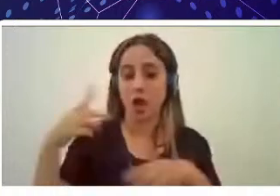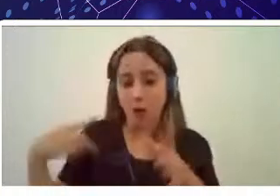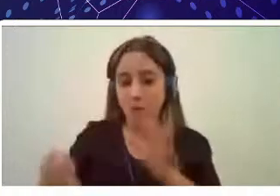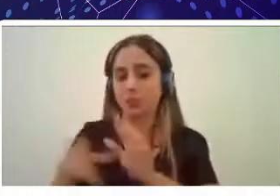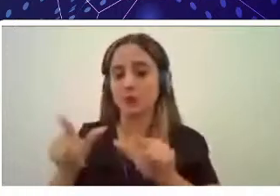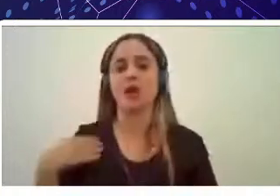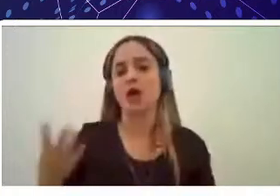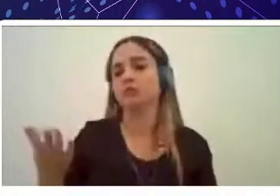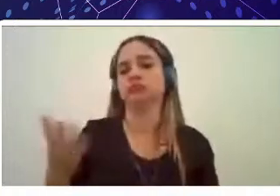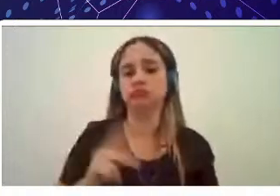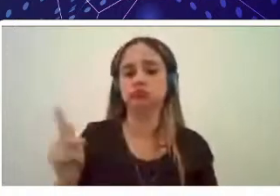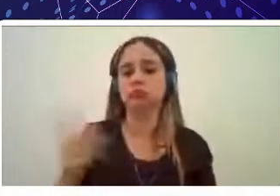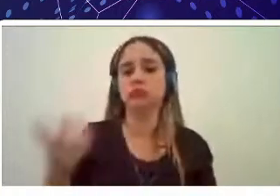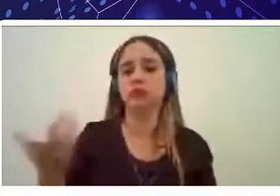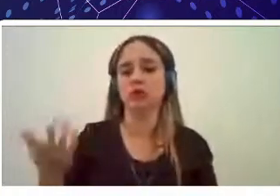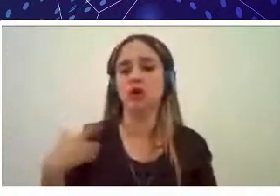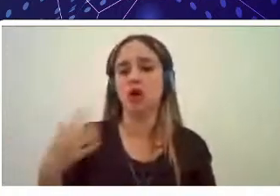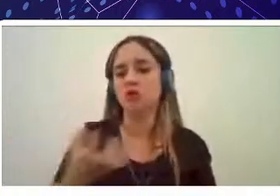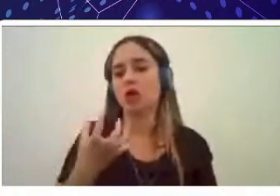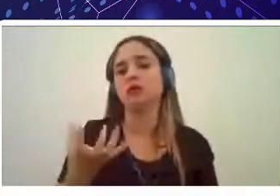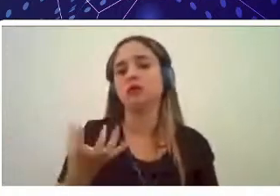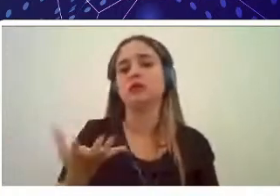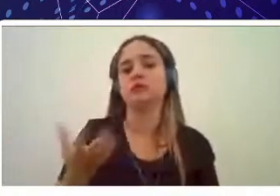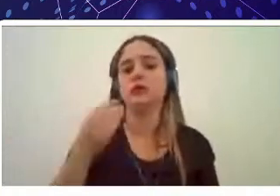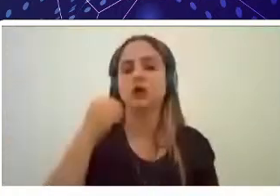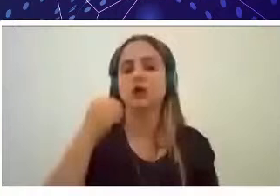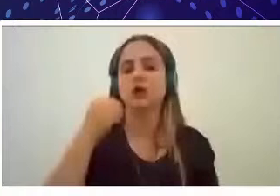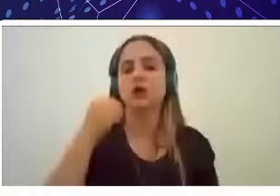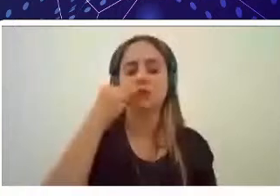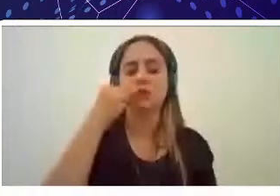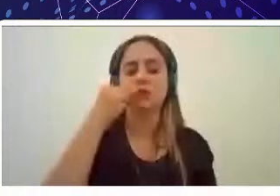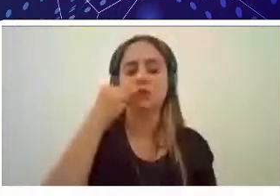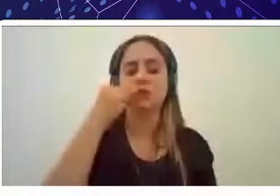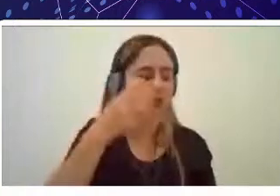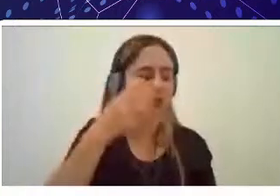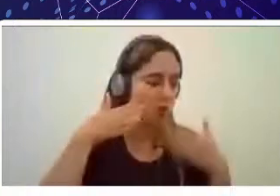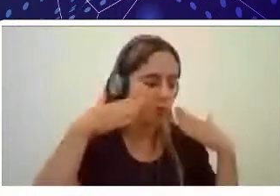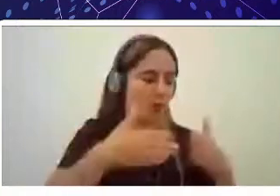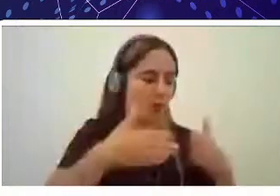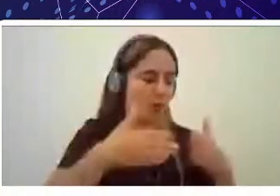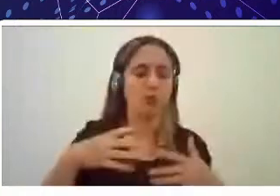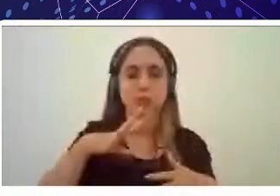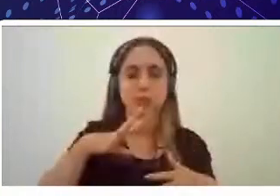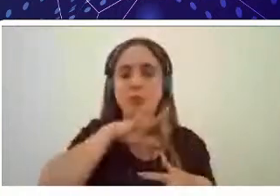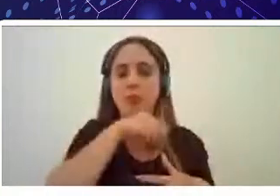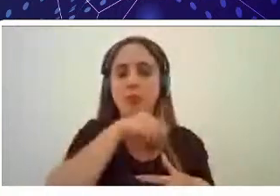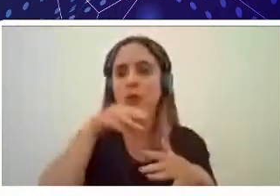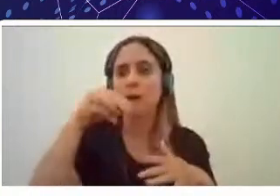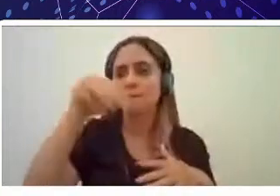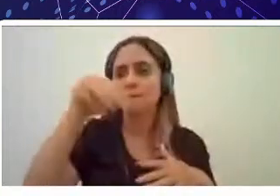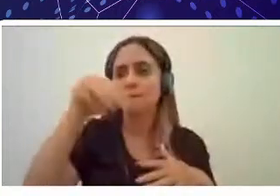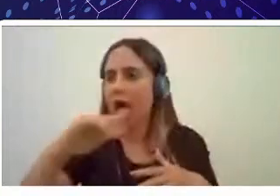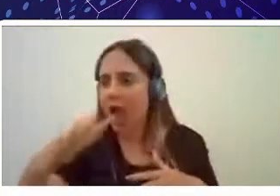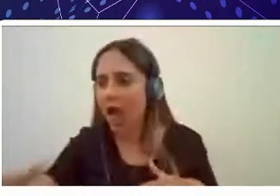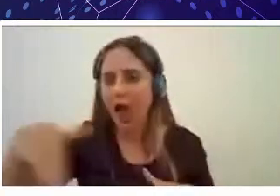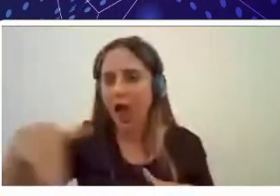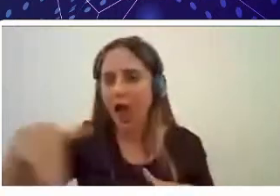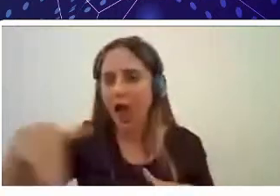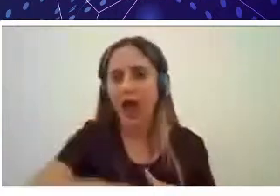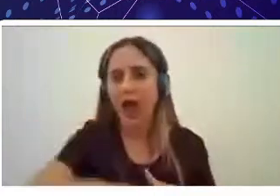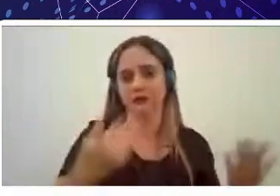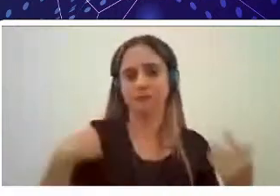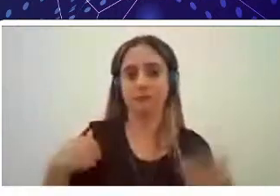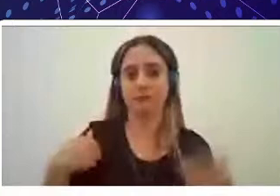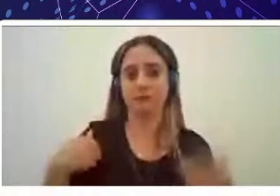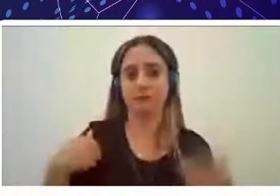experiência mais voltada para a parte marinha, para a parte oceanográfica. A gente tem o professor Paulo de Tarso, que acabou de voltar do doutorado